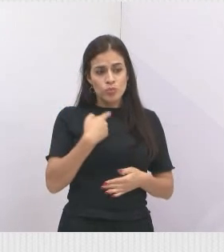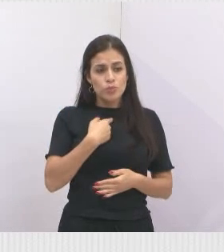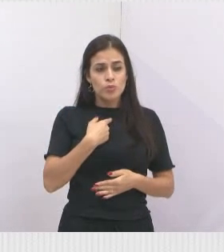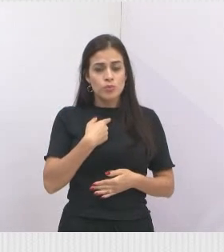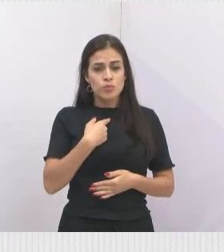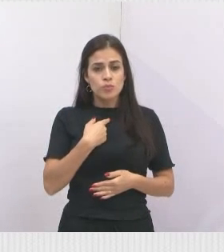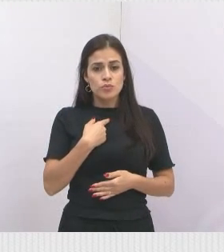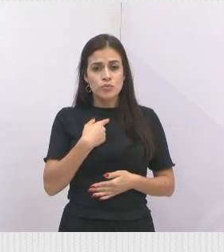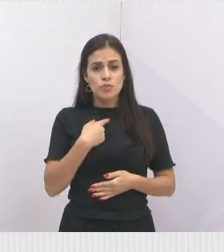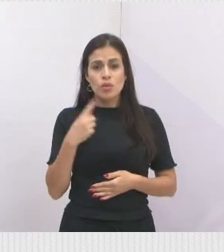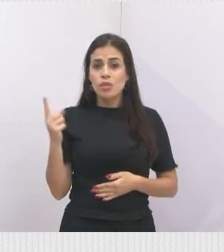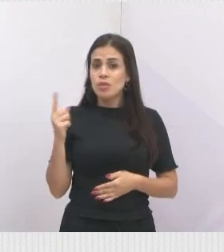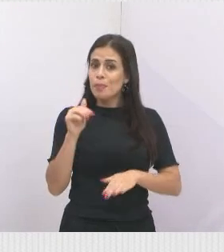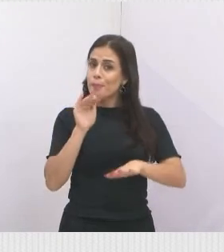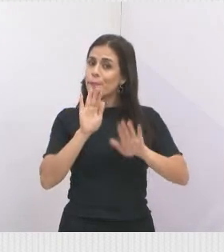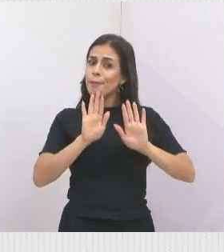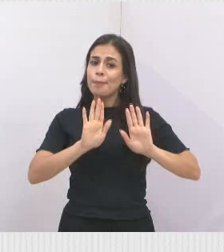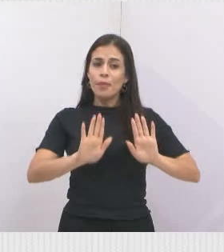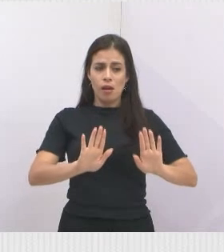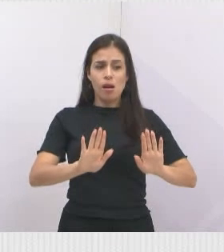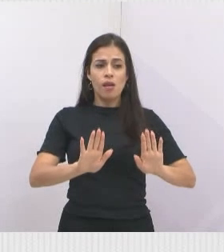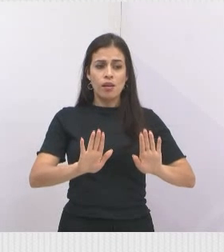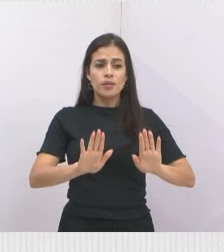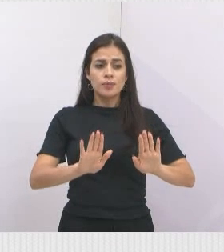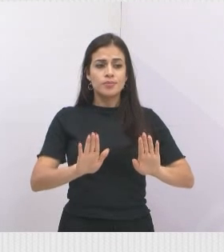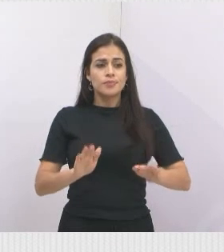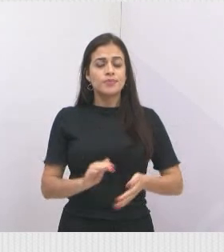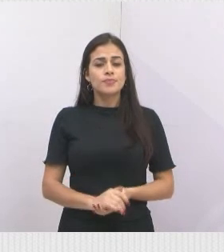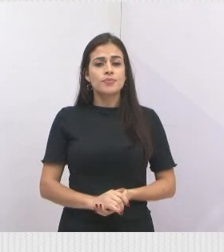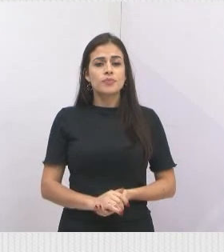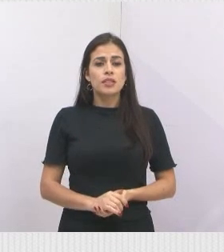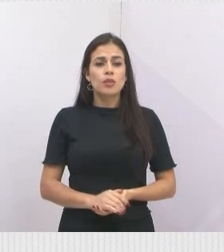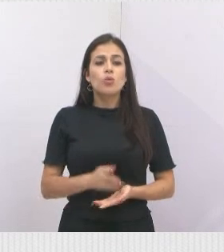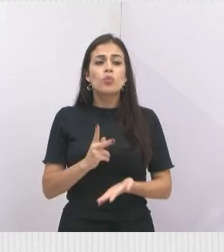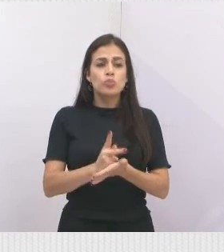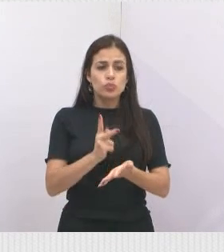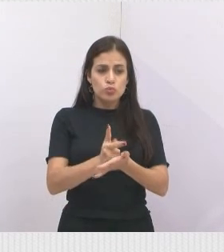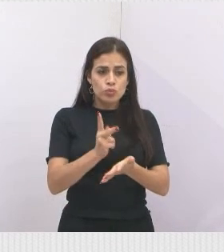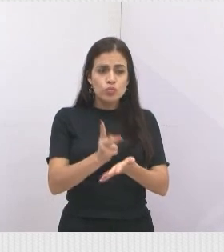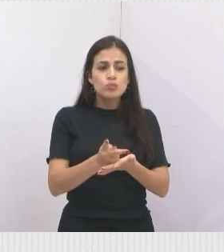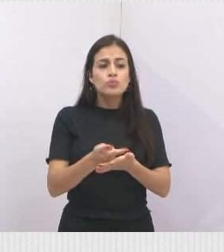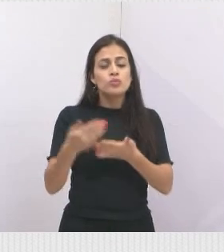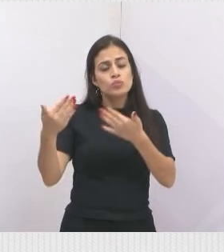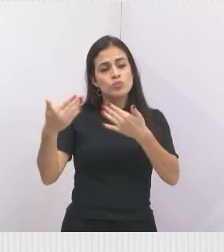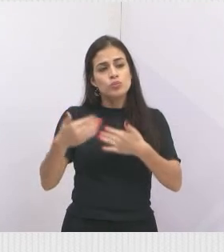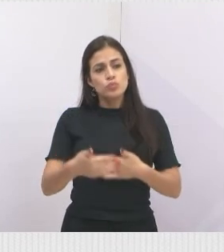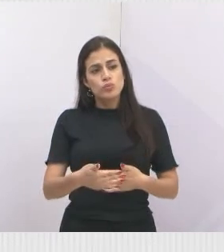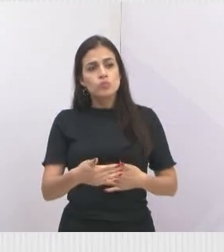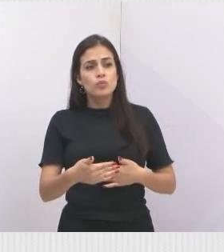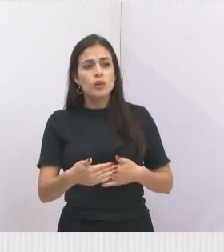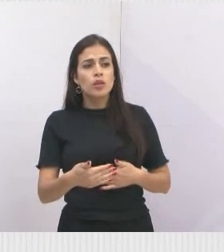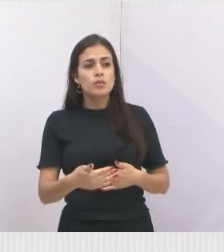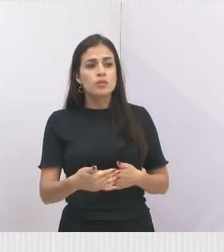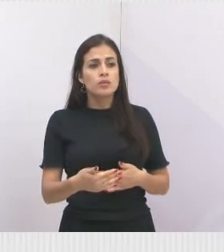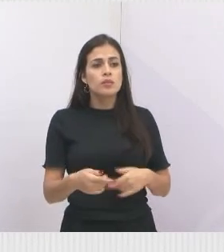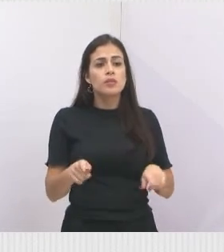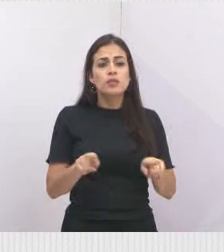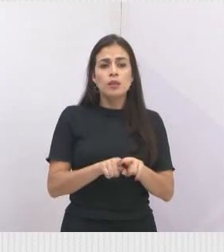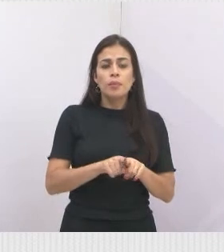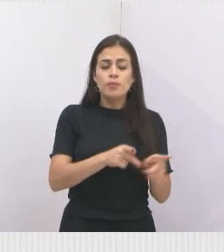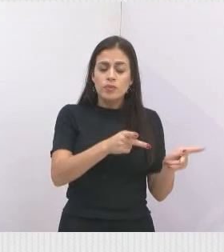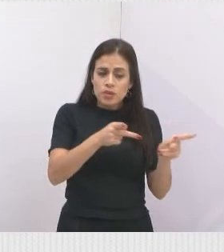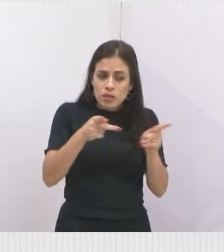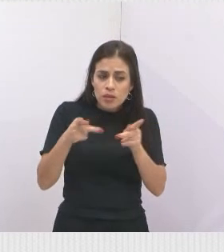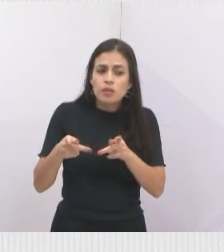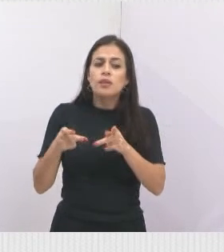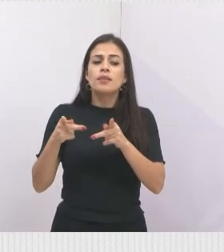durante esse recesso e tivemos os nossos atendimentos, tanto presencial aqui, e também fomos visitar as pessoas